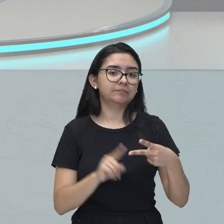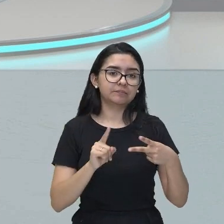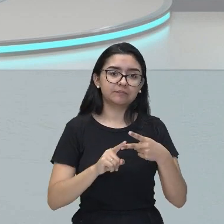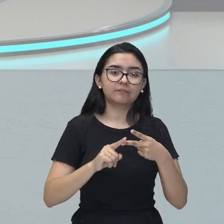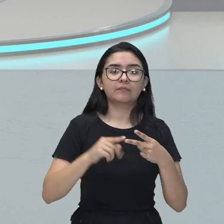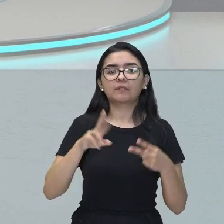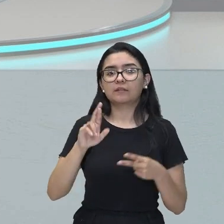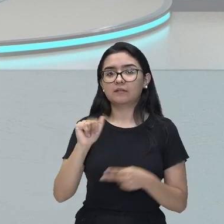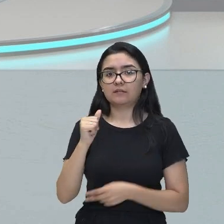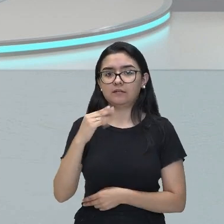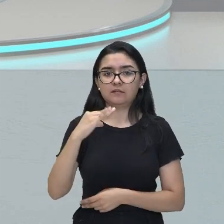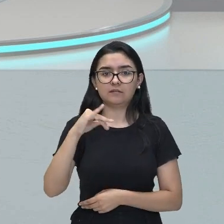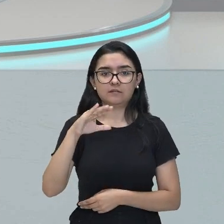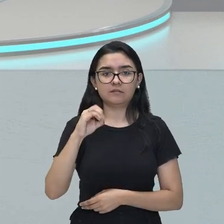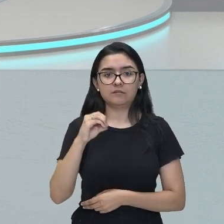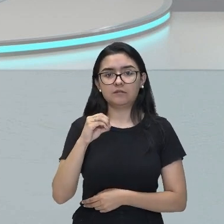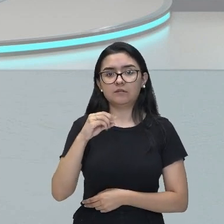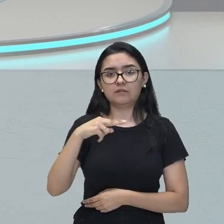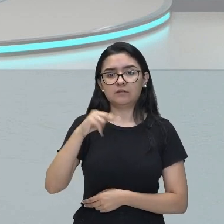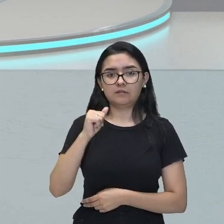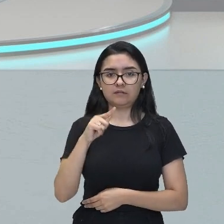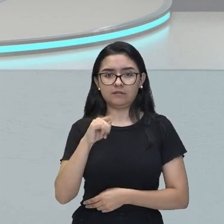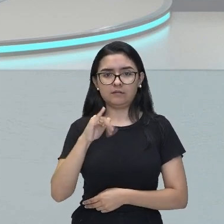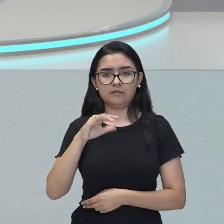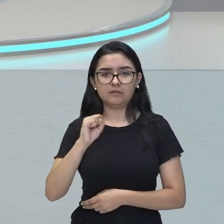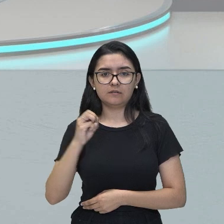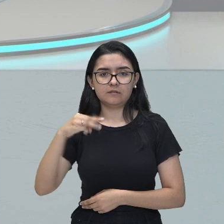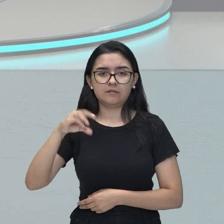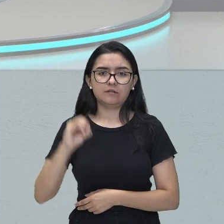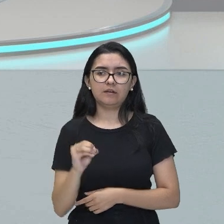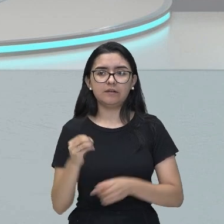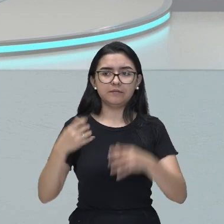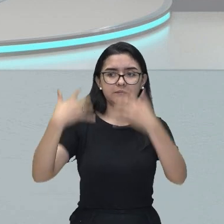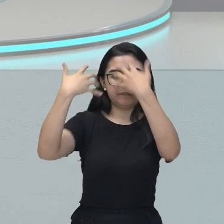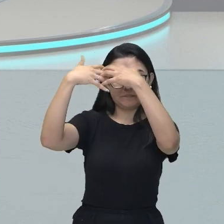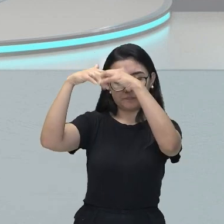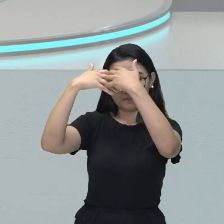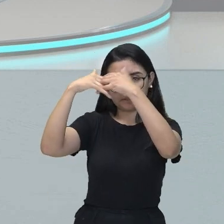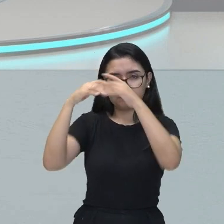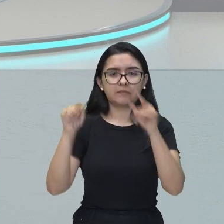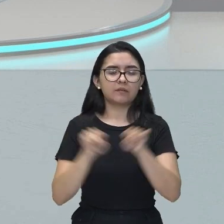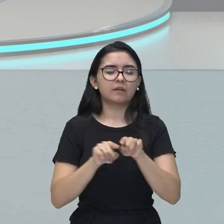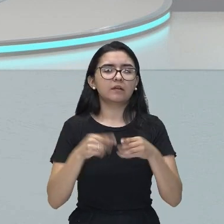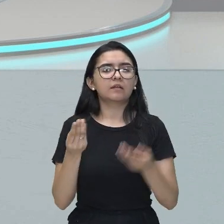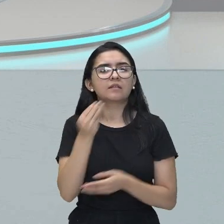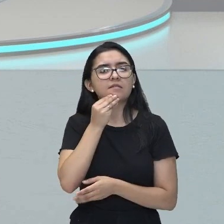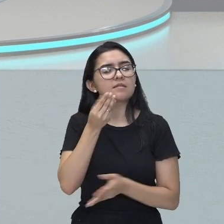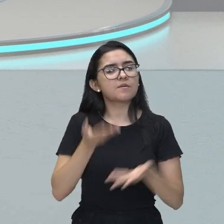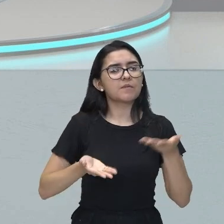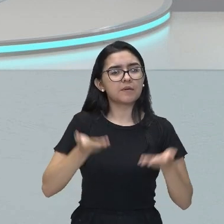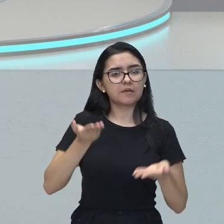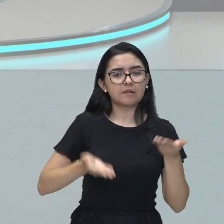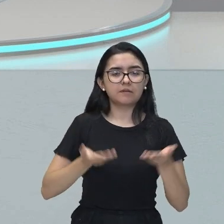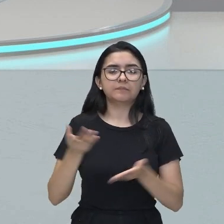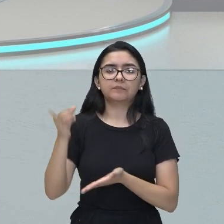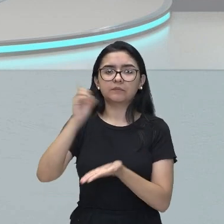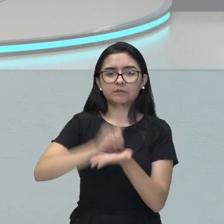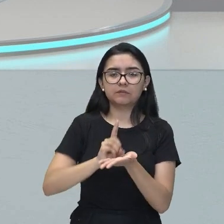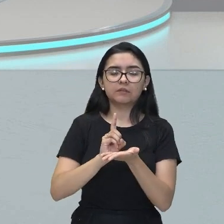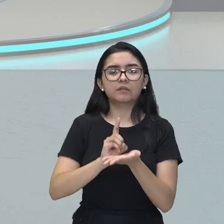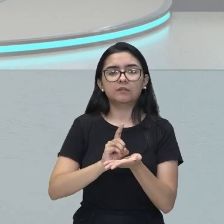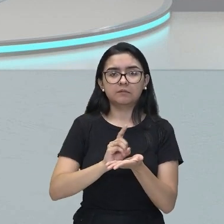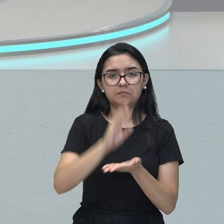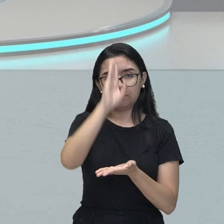nessa tentativa de colocar um equilíbrio, buscar o equilíbrio entre o teocentrismo e o